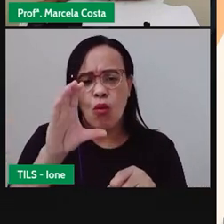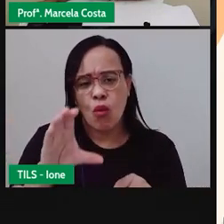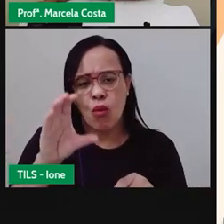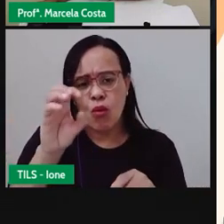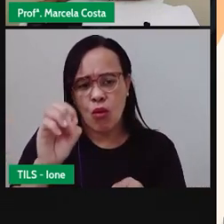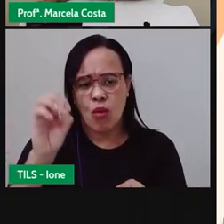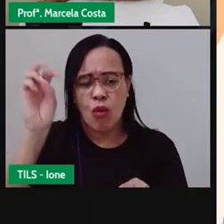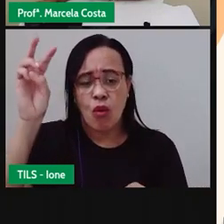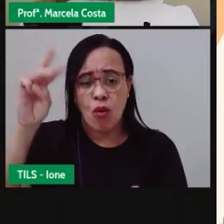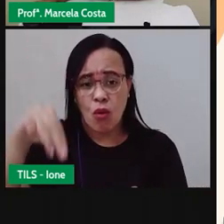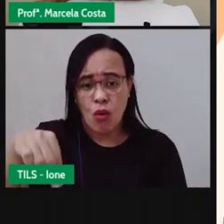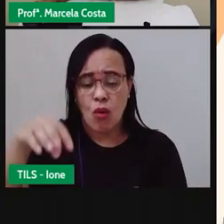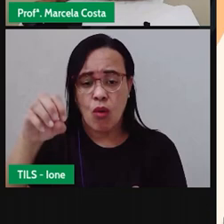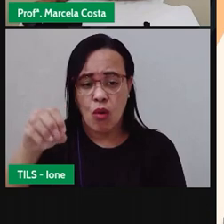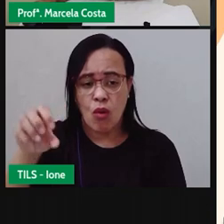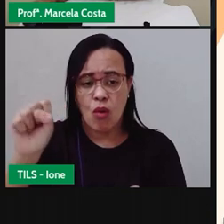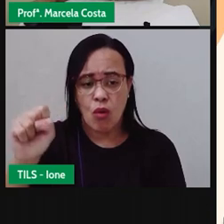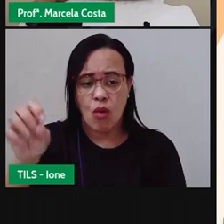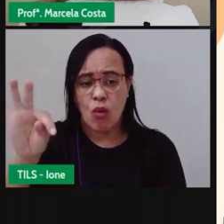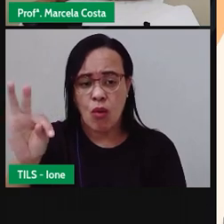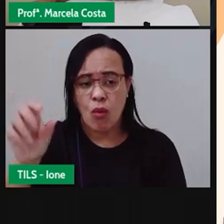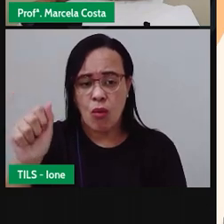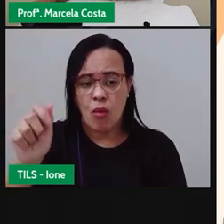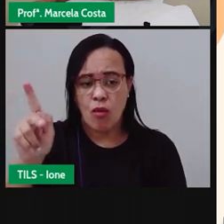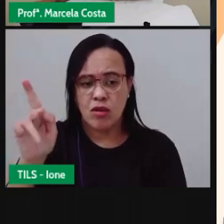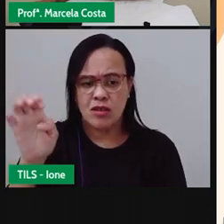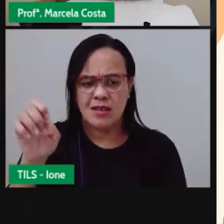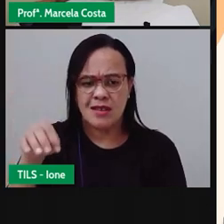qual a sua importância para o meio ambiente?